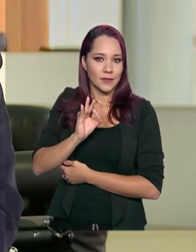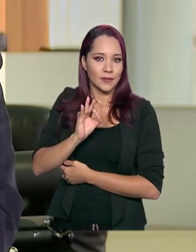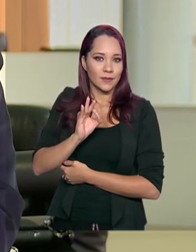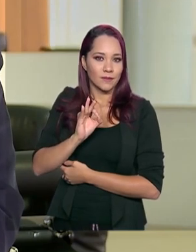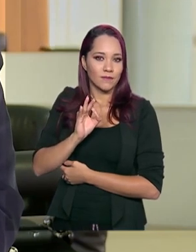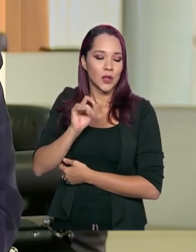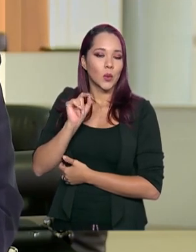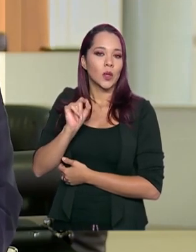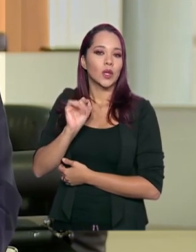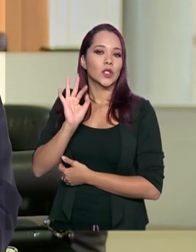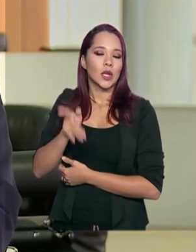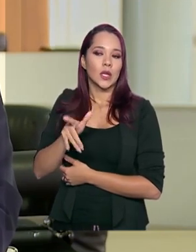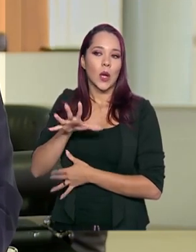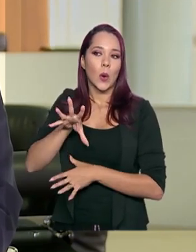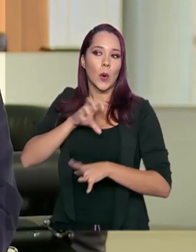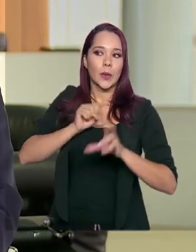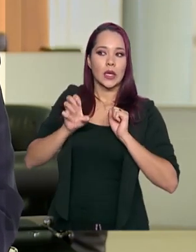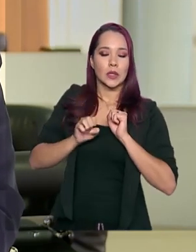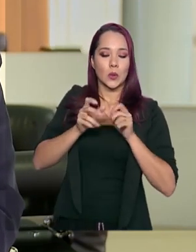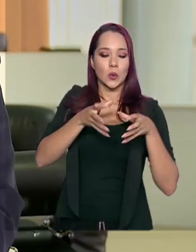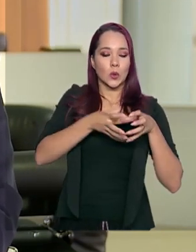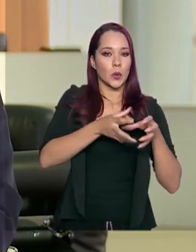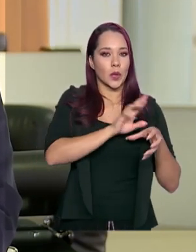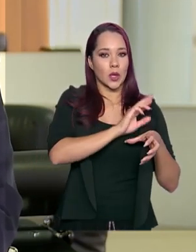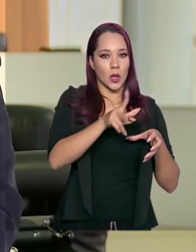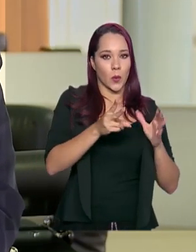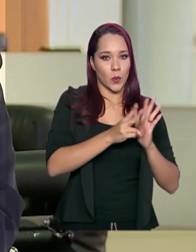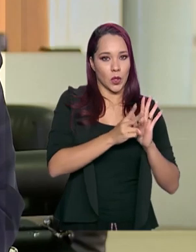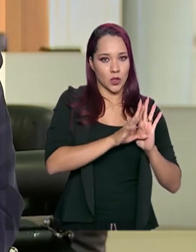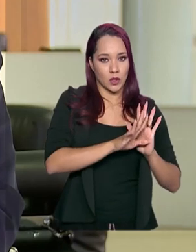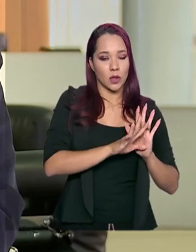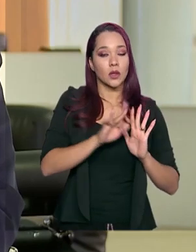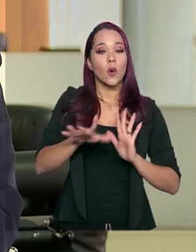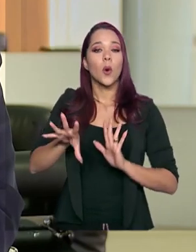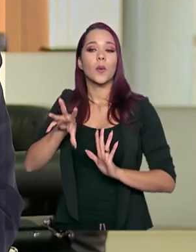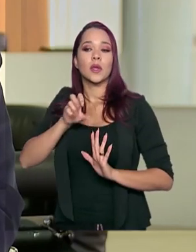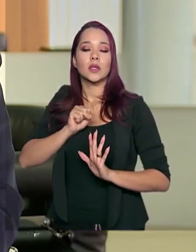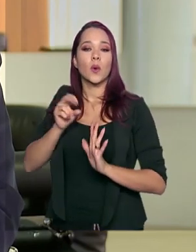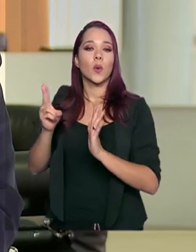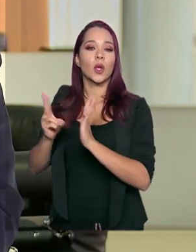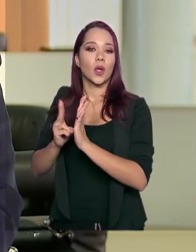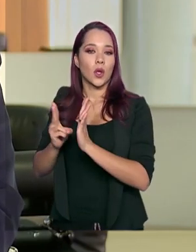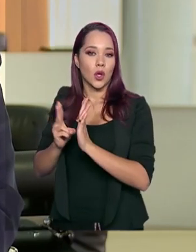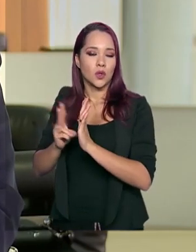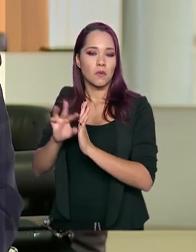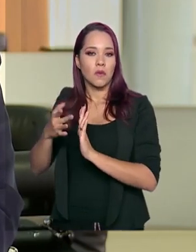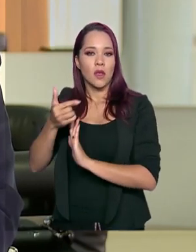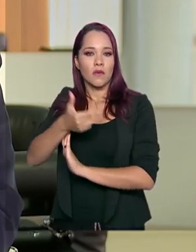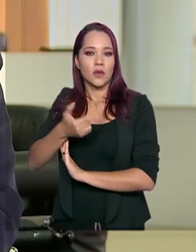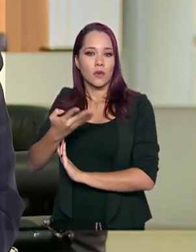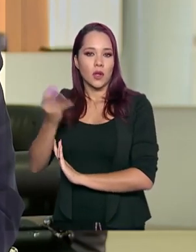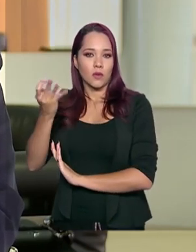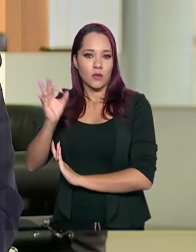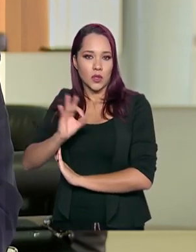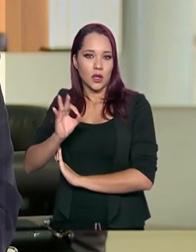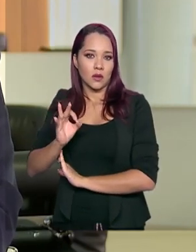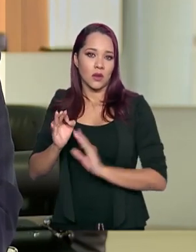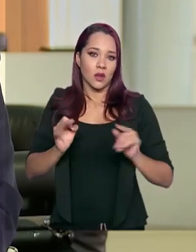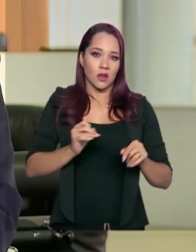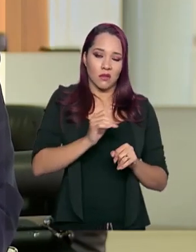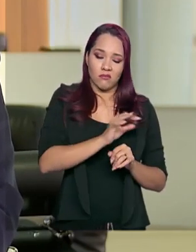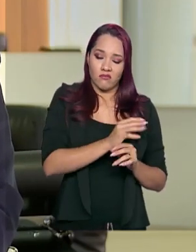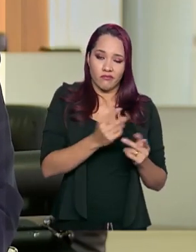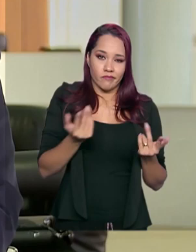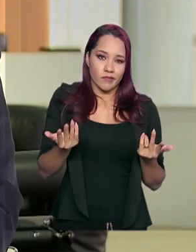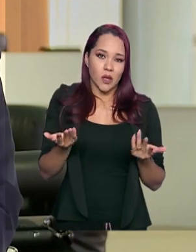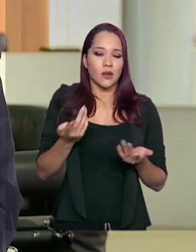que está a contaminação dos não indígenas. Ou seja, então a contaminação dos indígenas está na casa de 24% dos não indígenas. Então,